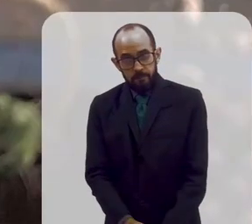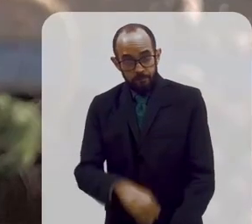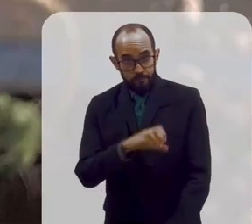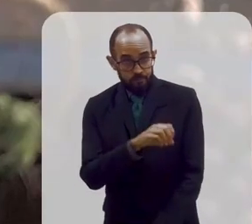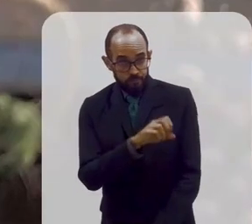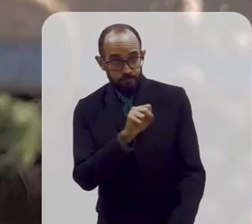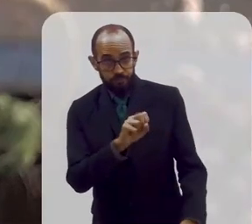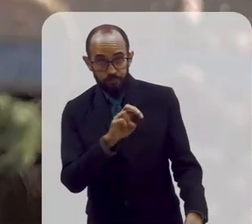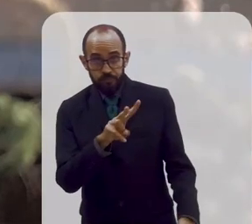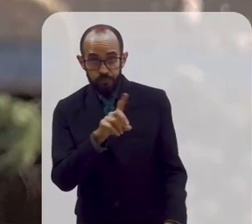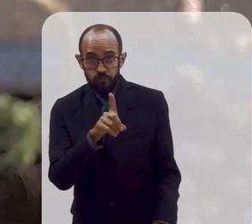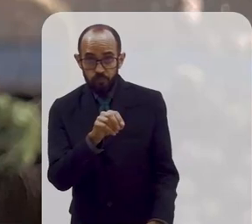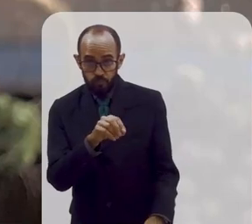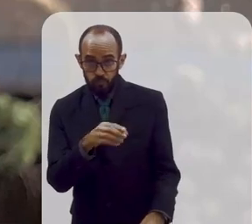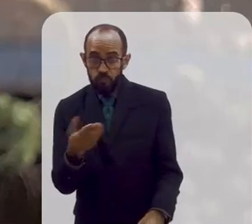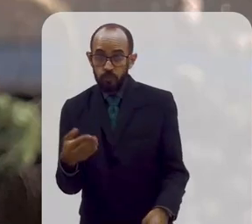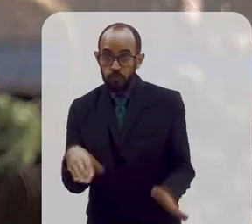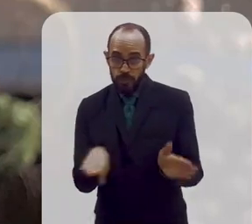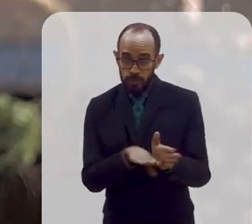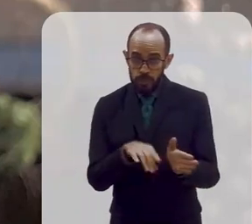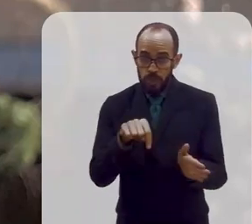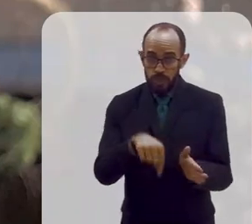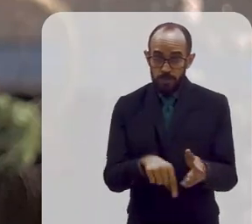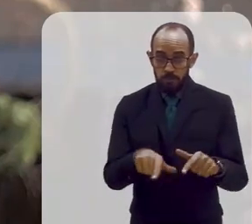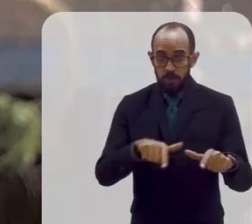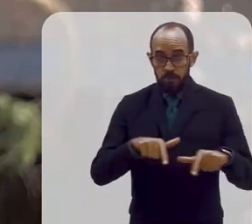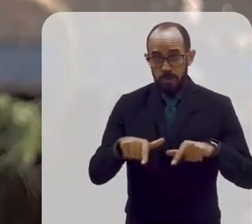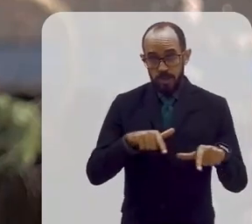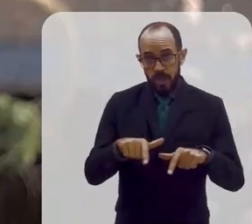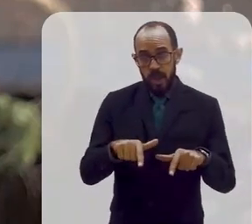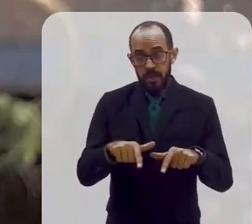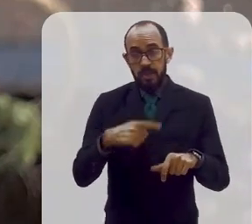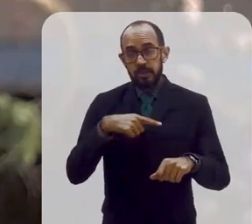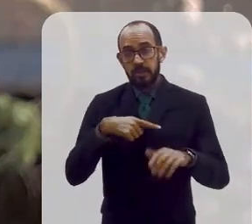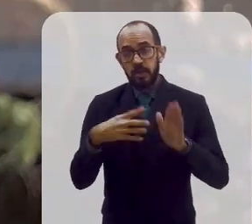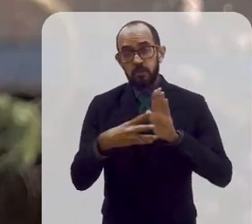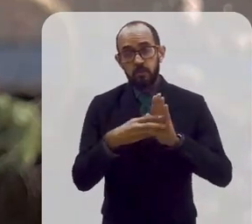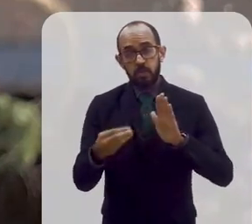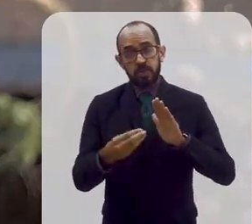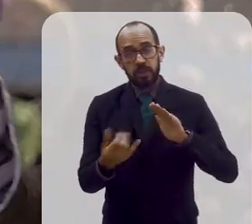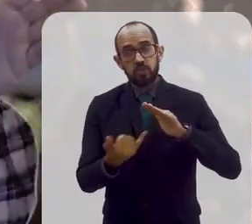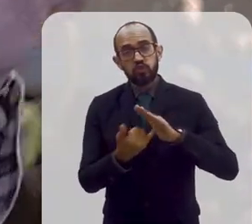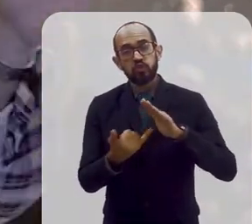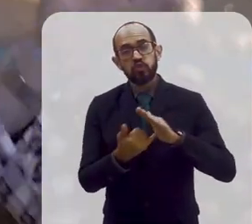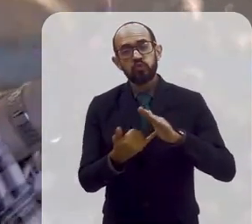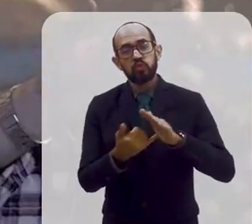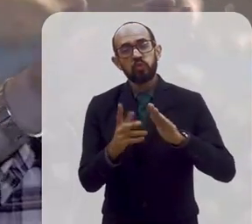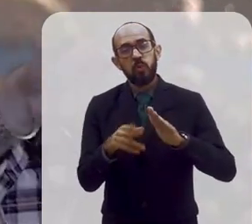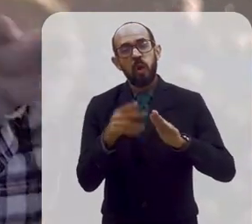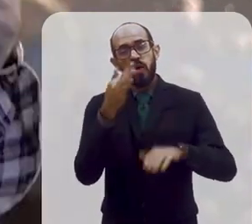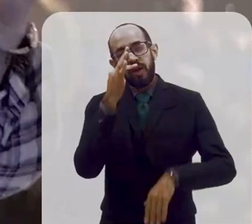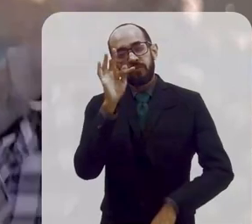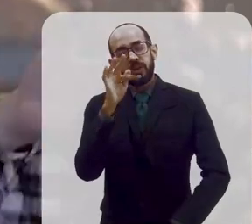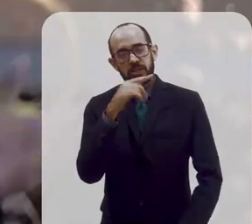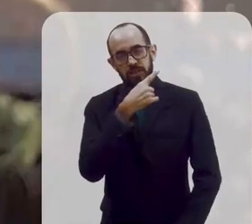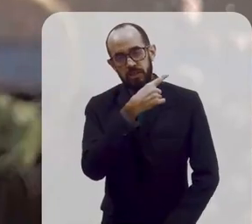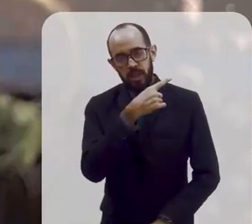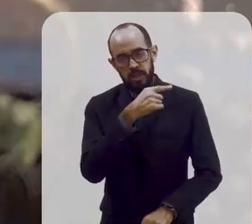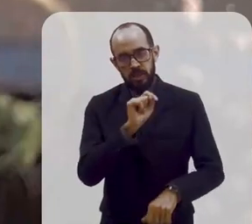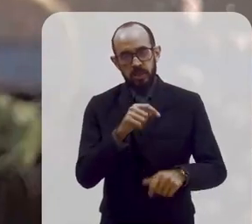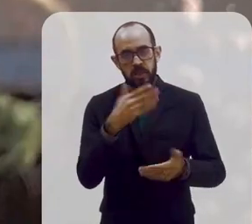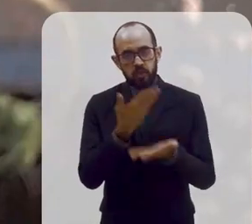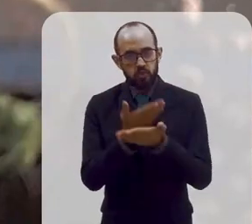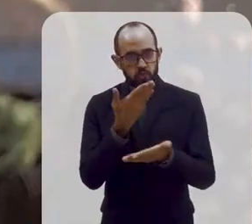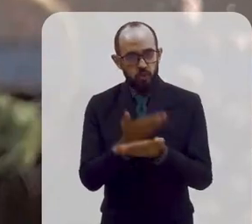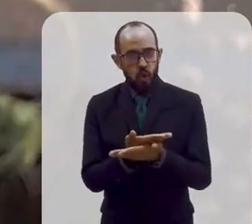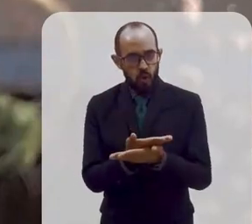pessoal do Cruz, quando ele vem trabalhar aqui, ele está com um modelo de instituto, do Instituto Pasteur, lá na França, né? Onde ele tinha feito